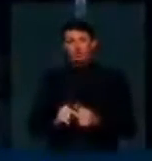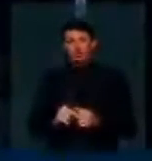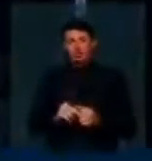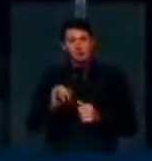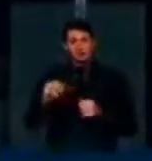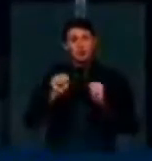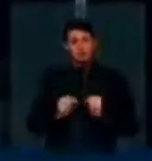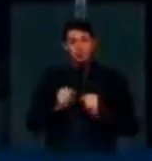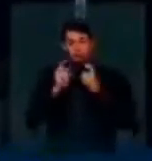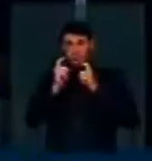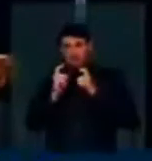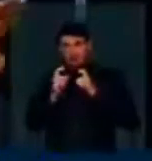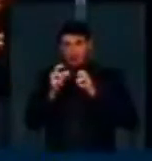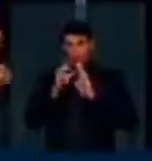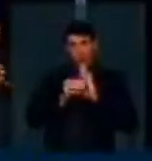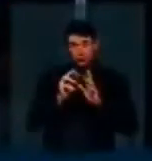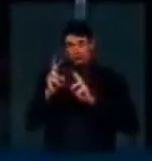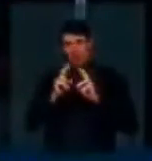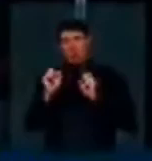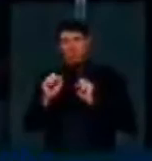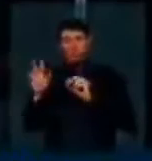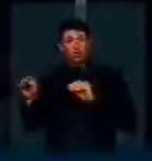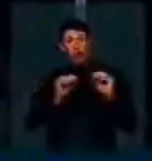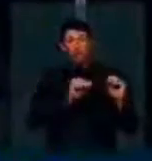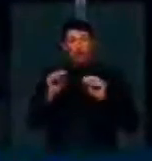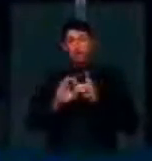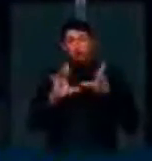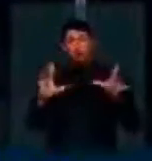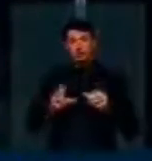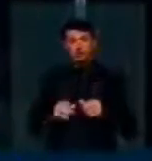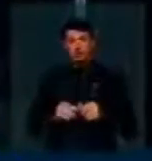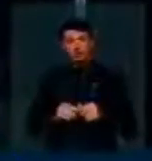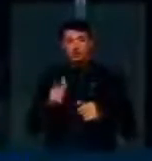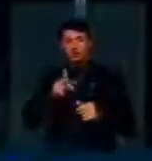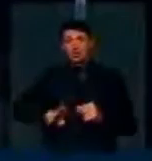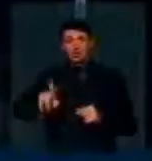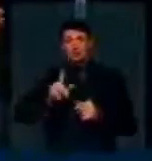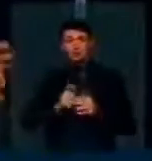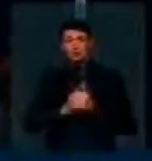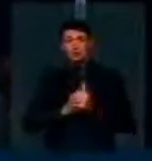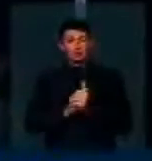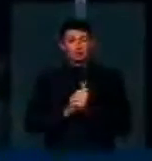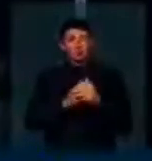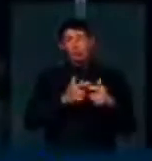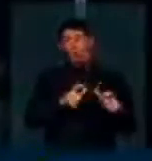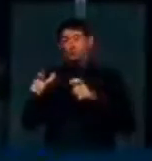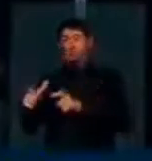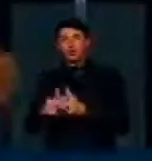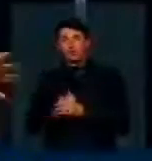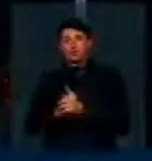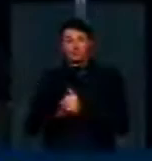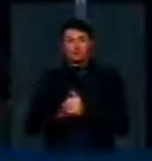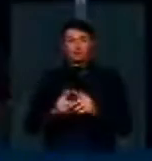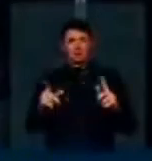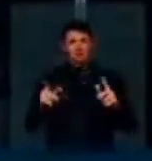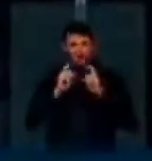gerenciar o conteúdo de uma rede, eu posso deslocar a disponibilidade de arquivo que não está sendo utilizado em determinado momento para outro. Mas